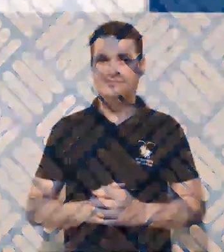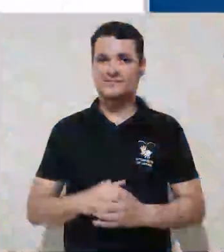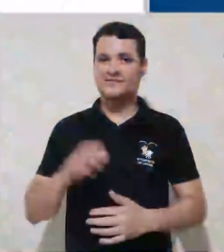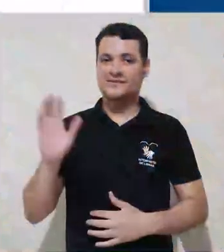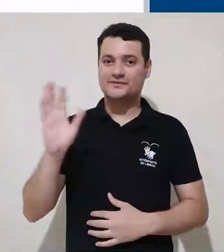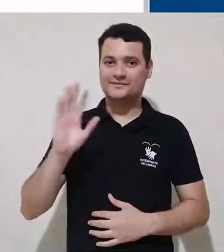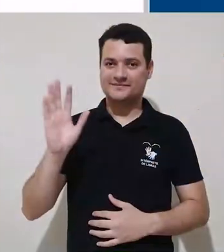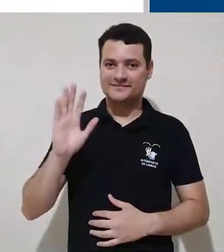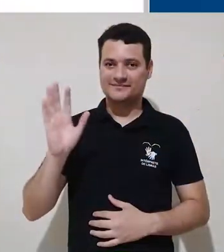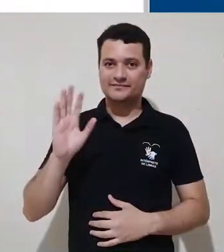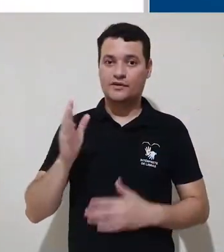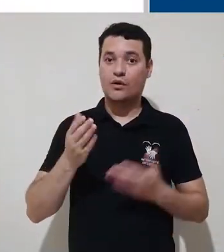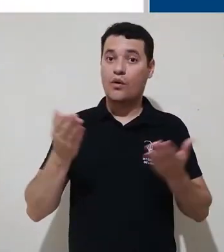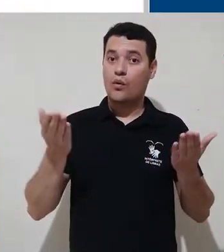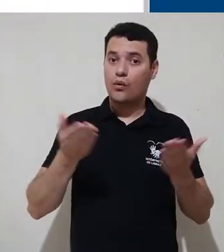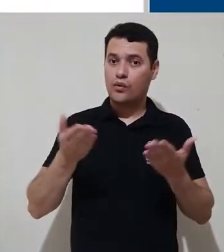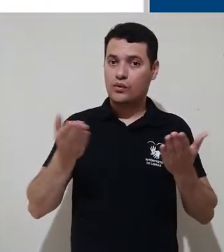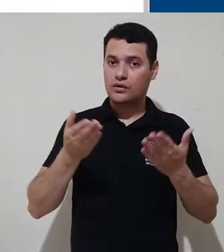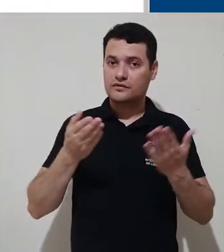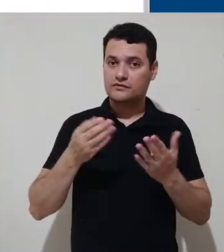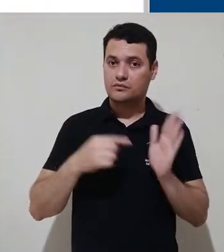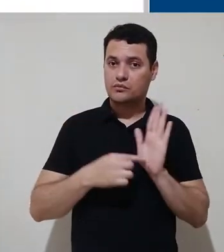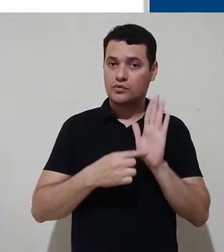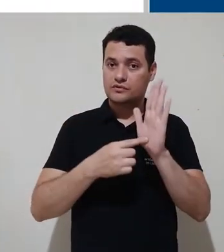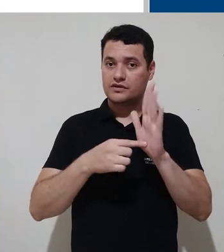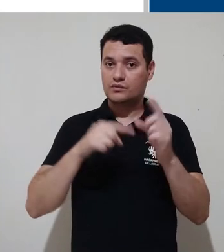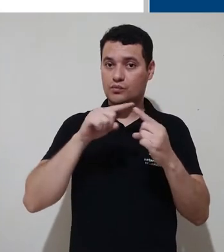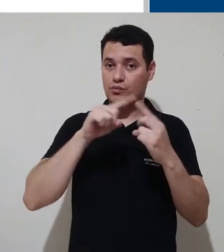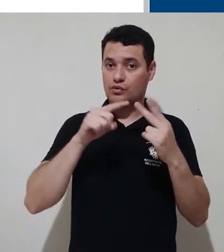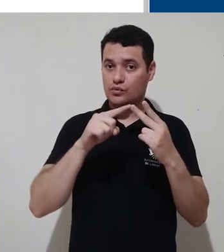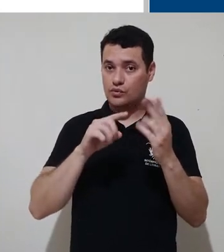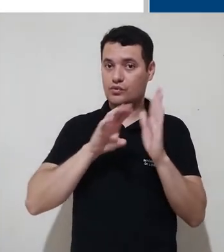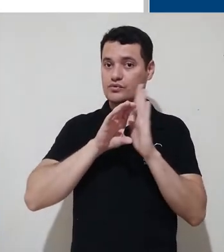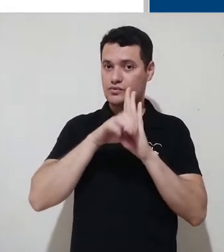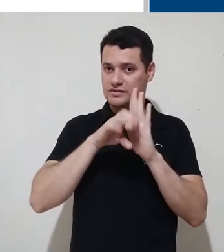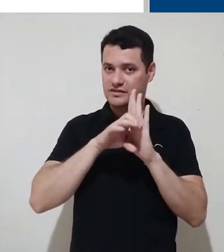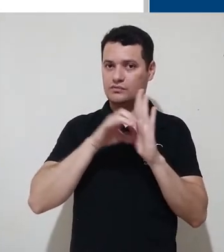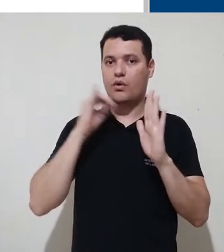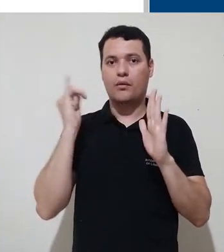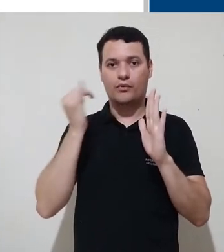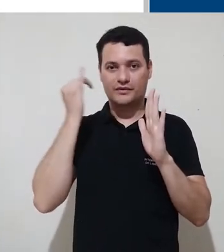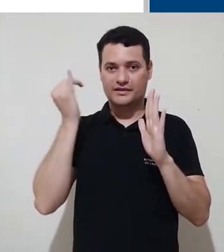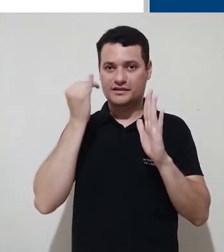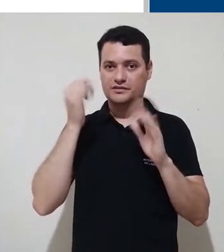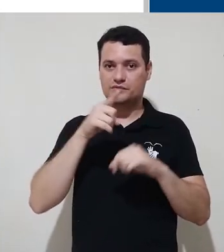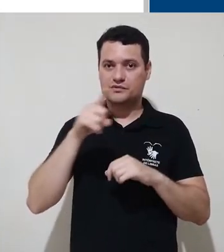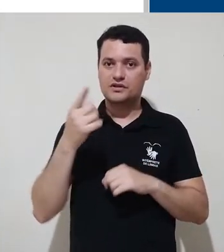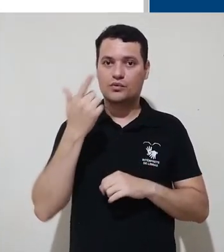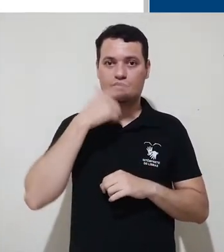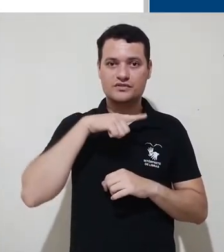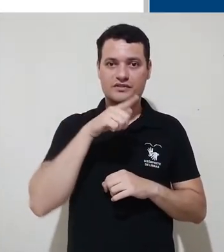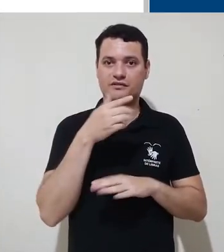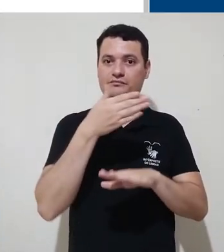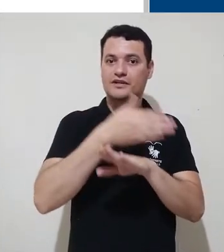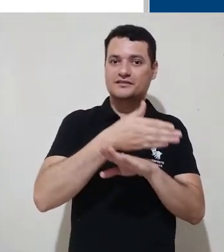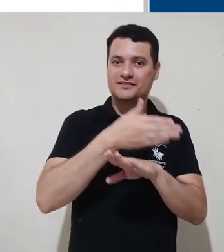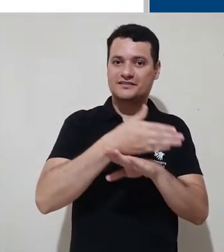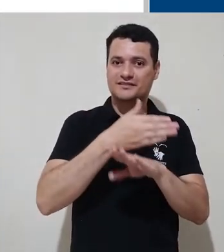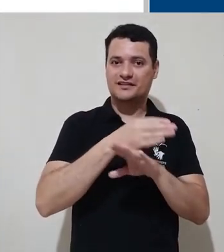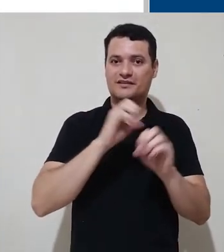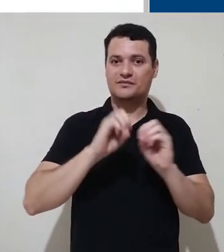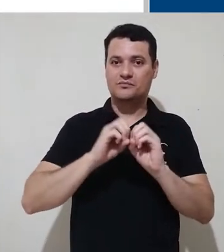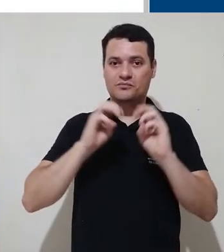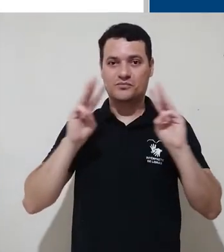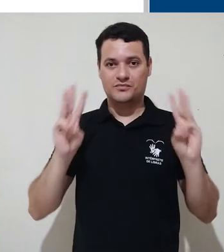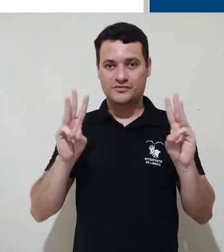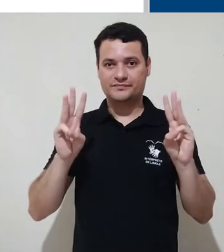Olá, hoje nós vamos apresentar dois conceitos que são muito importantes para a navegação dentro de uma